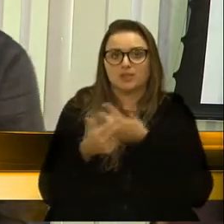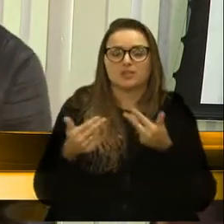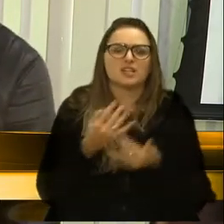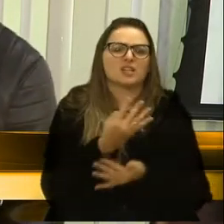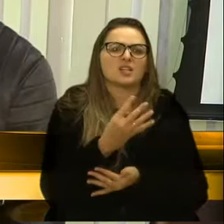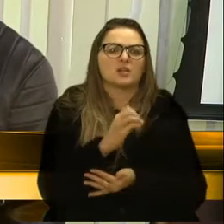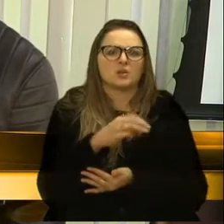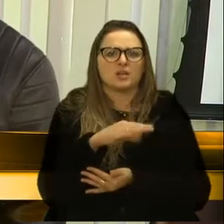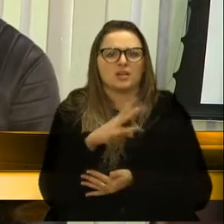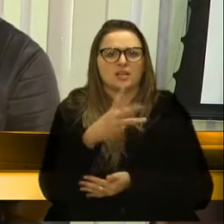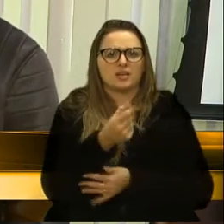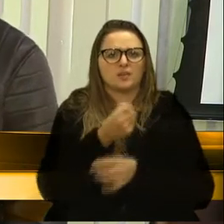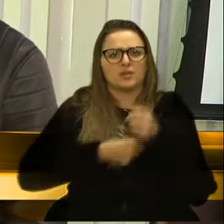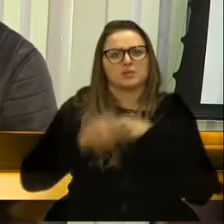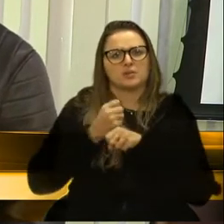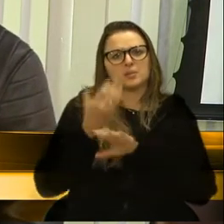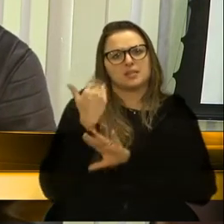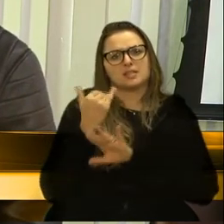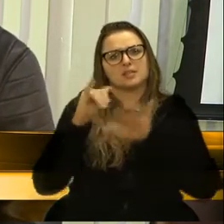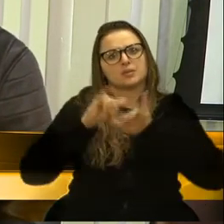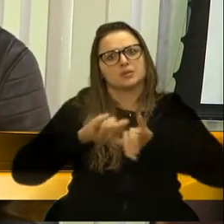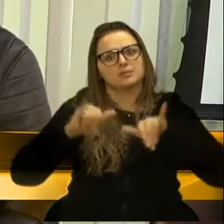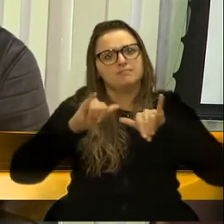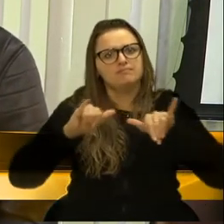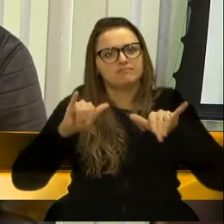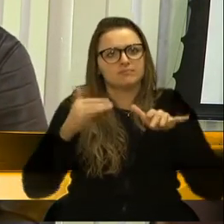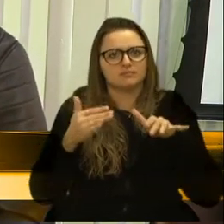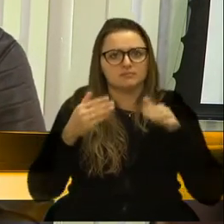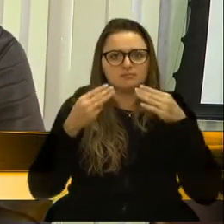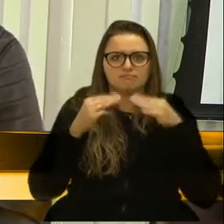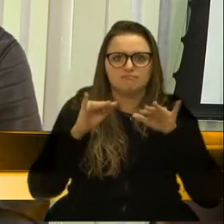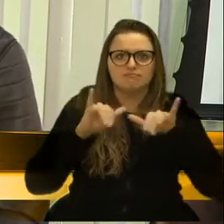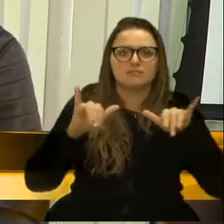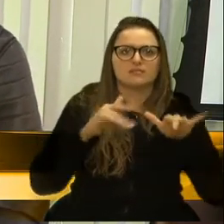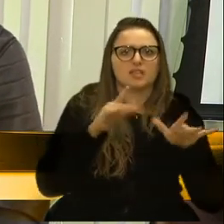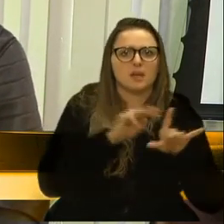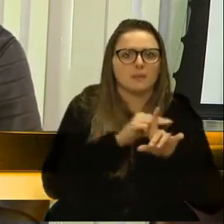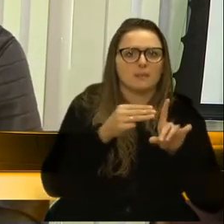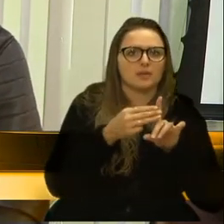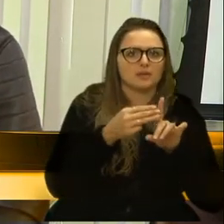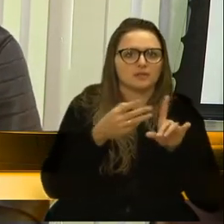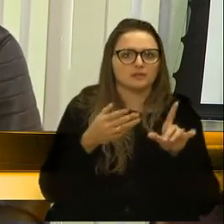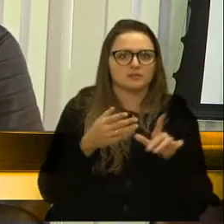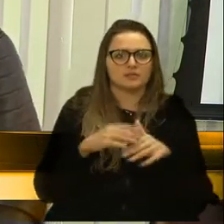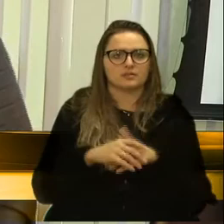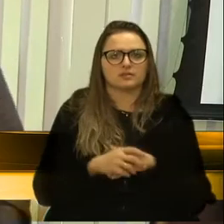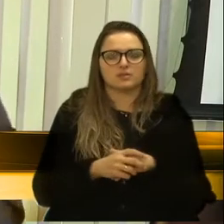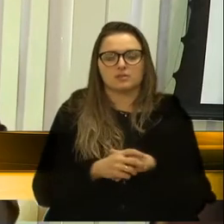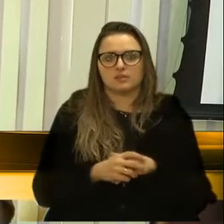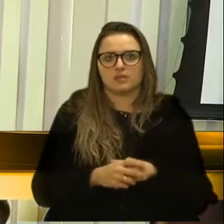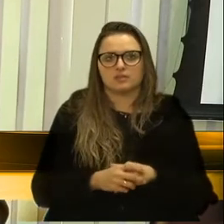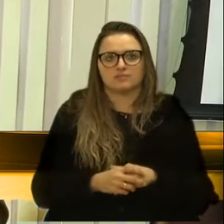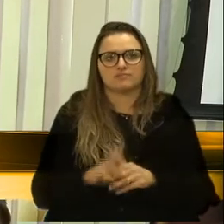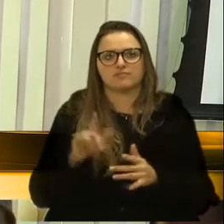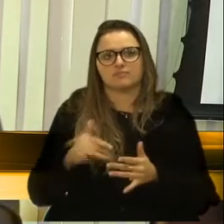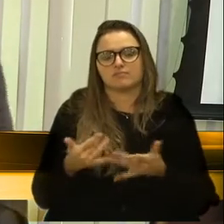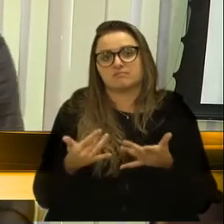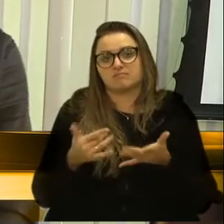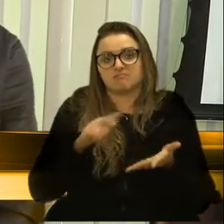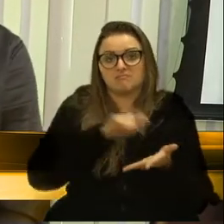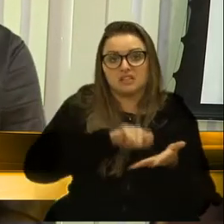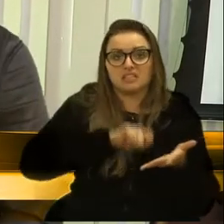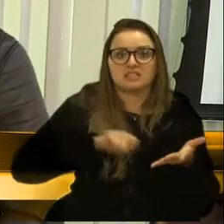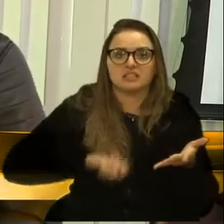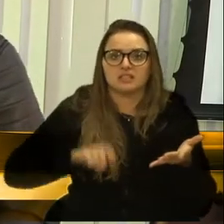milhões no ano passado em propaganda. Propaganda se faz aonde? No supermercado? Aonde que é? É em alguma imprensa escrita, imprensa